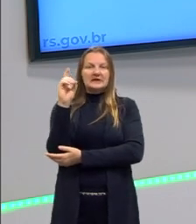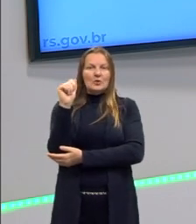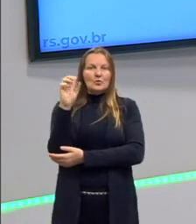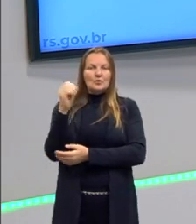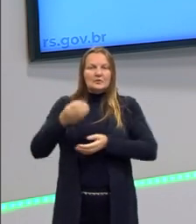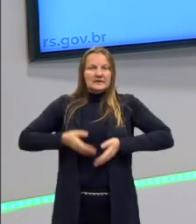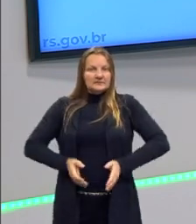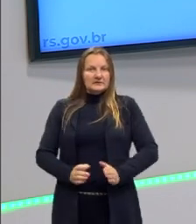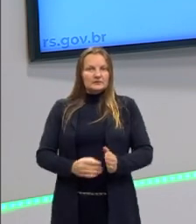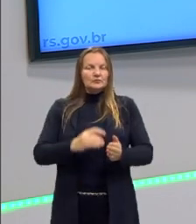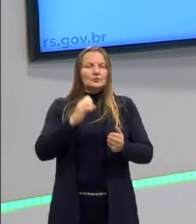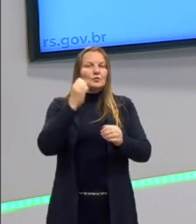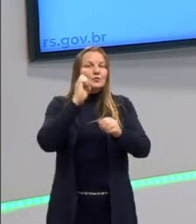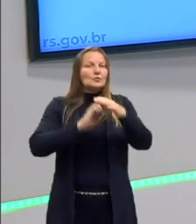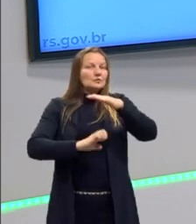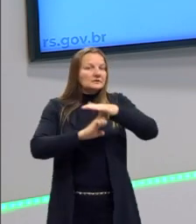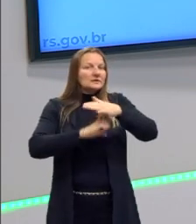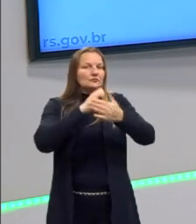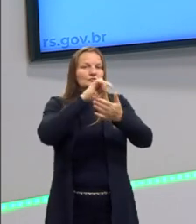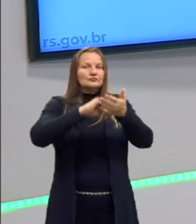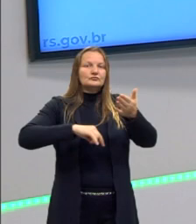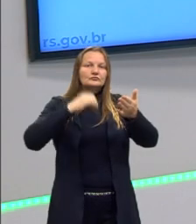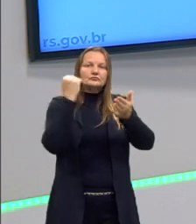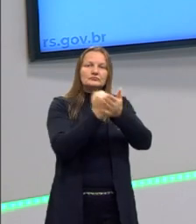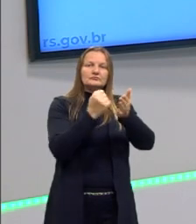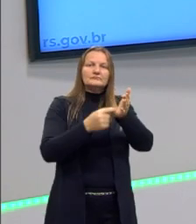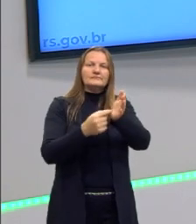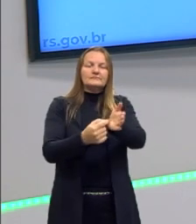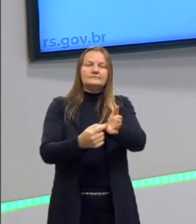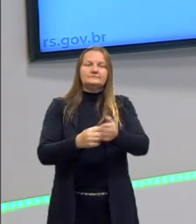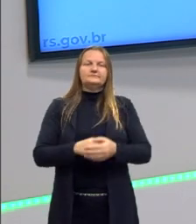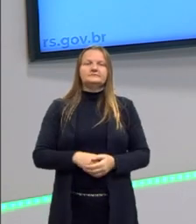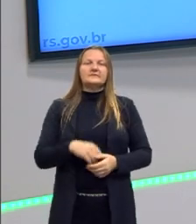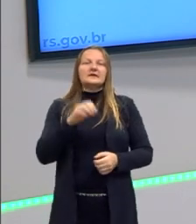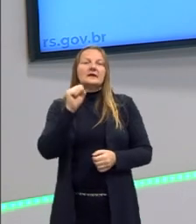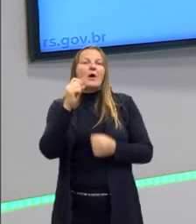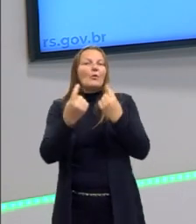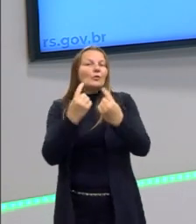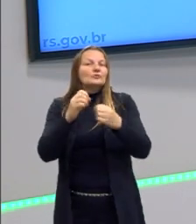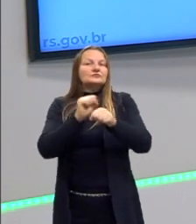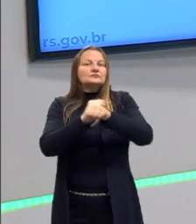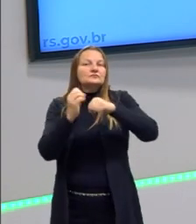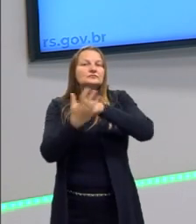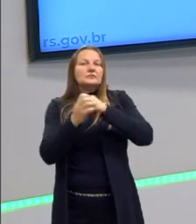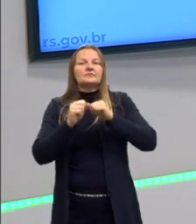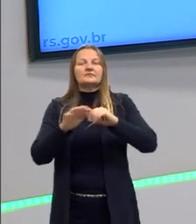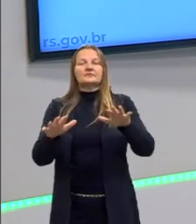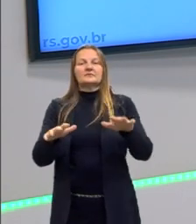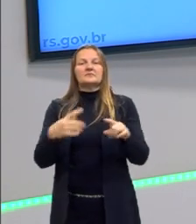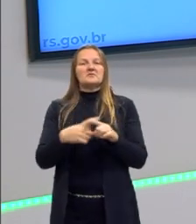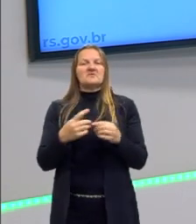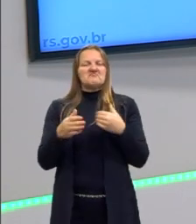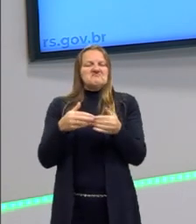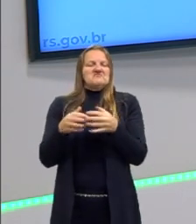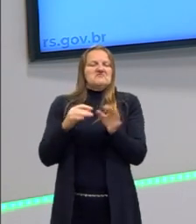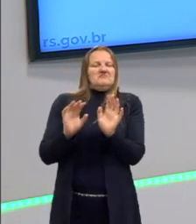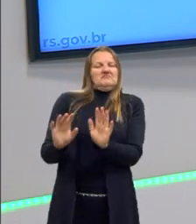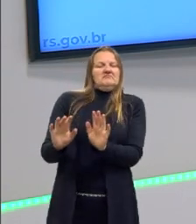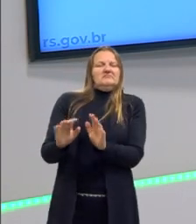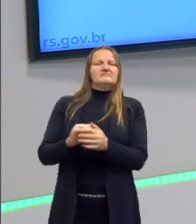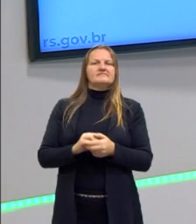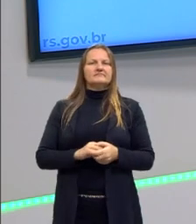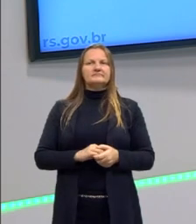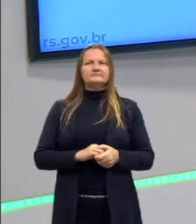paradoxo em alguns Estados que não cuidaram da vida, por exemplo, na pandemia. Essa não era a função do Estado. Isso não é biopoder.